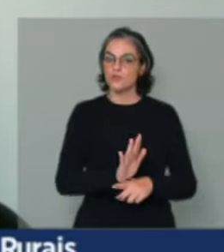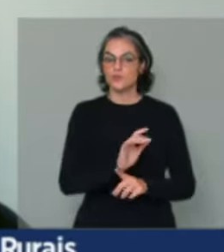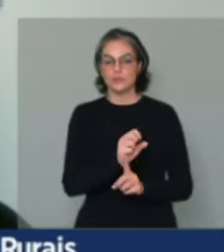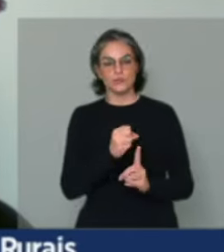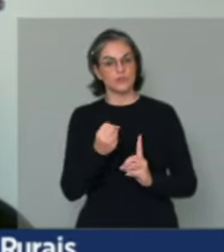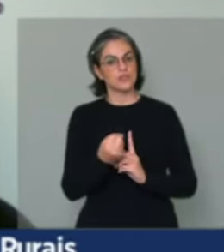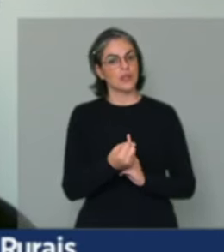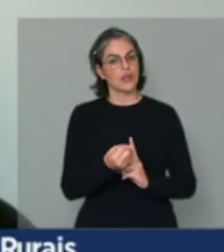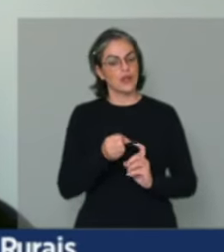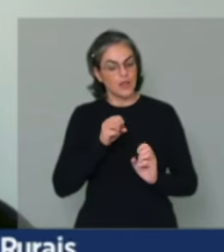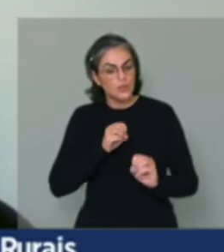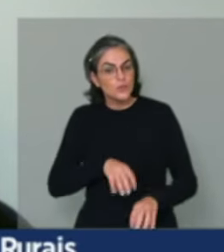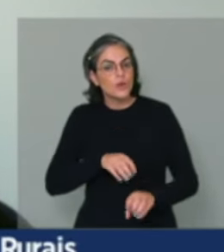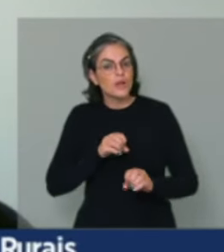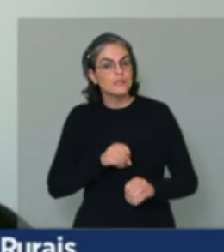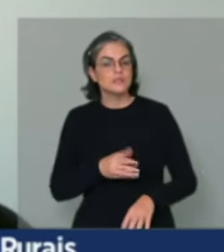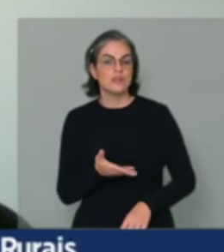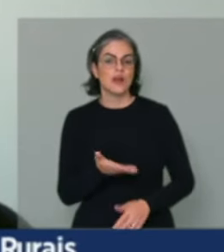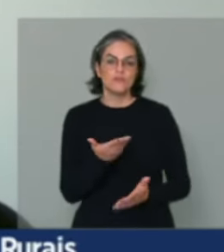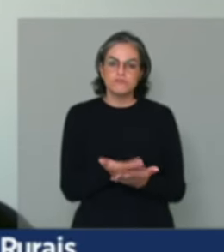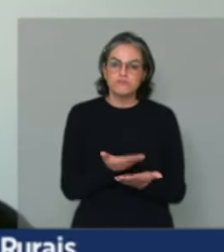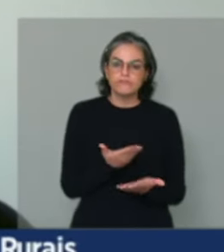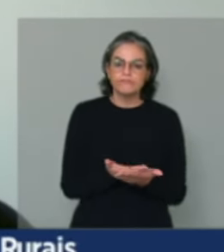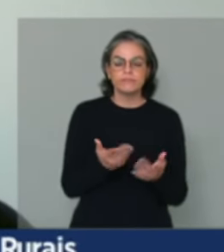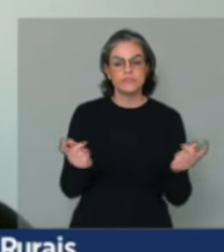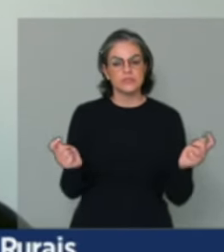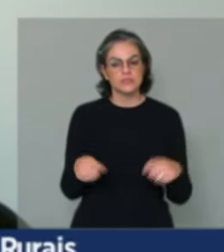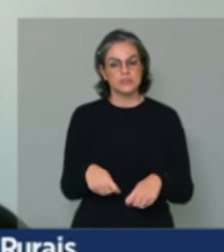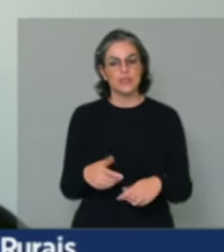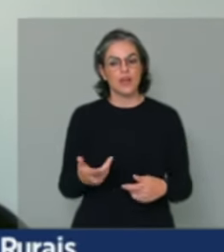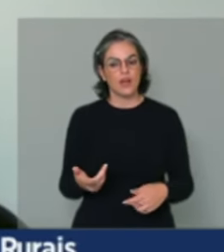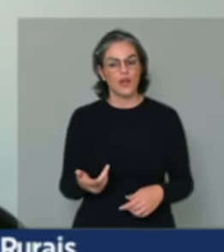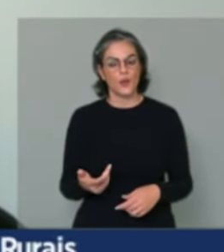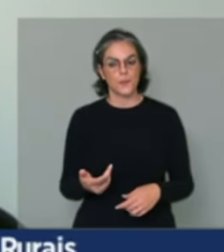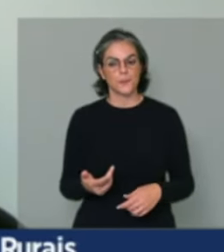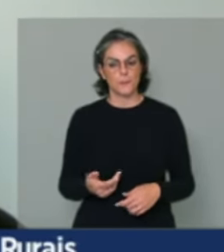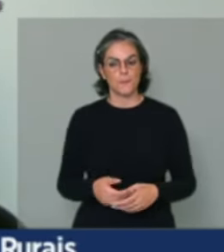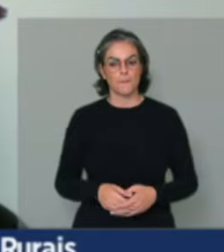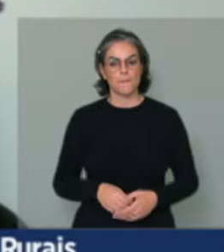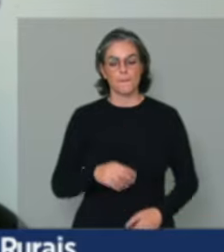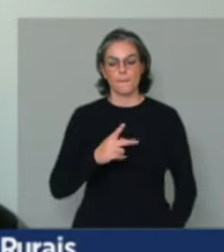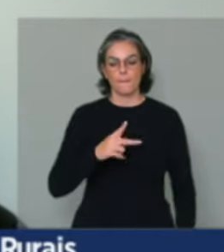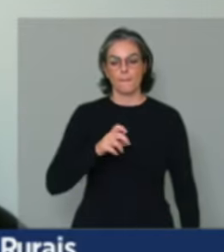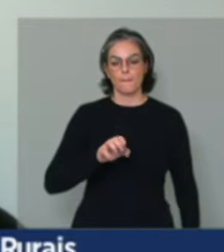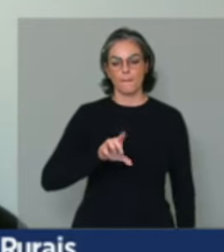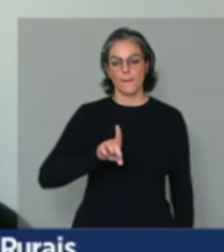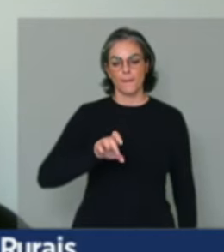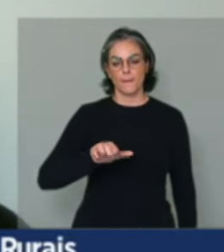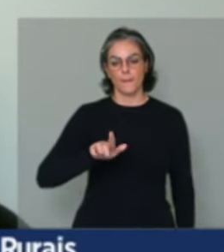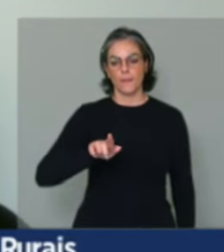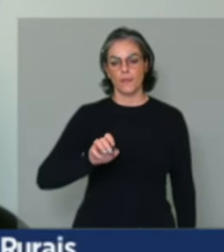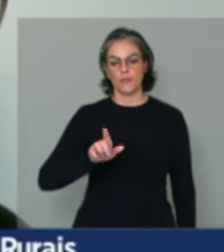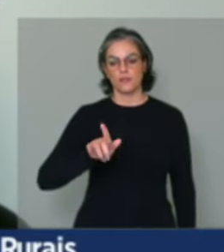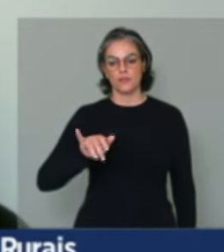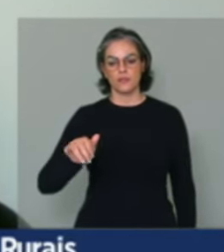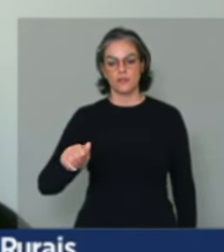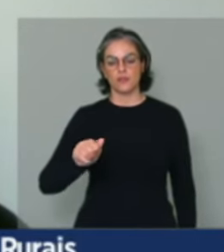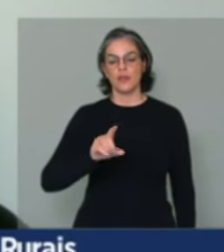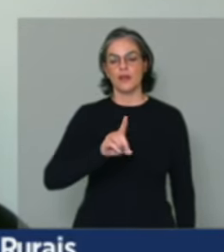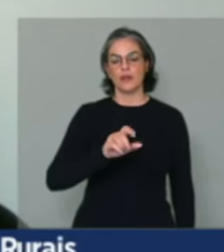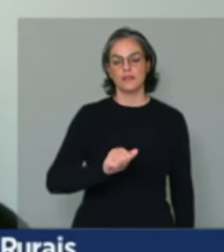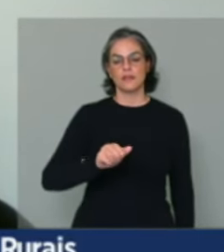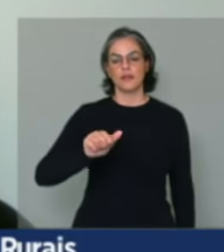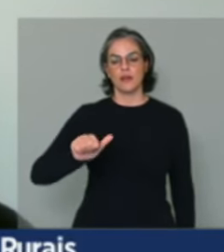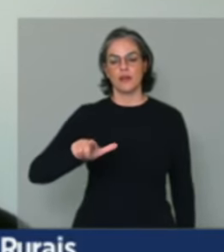educação no campo, onde as pessoas possam fazer, através da pedagogia da alternância, ter acesso a nível superior e ter acesso à educação de